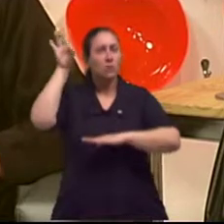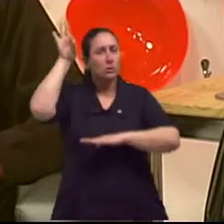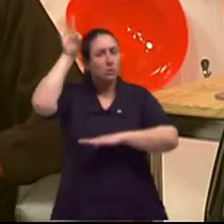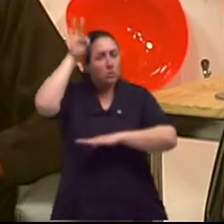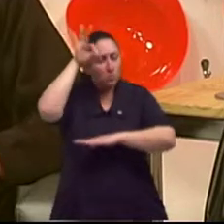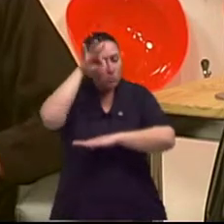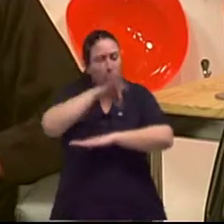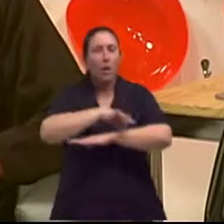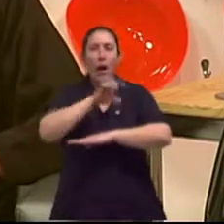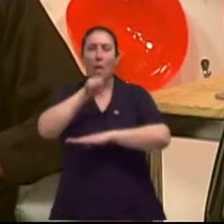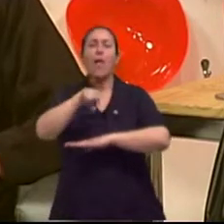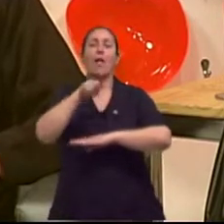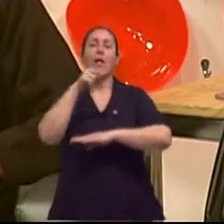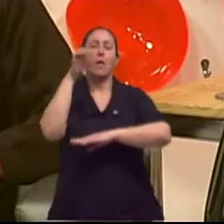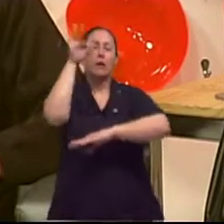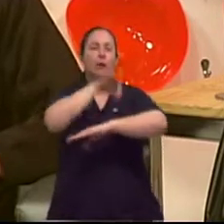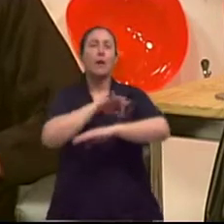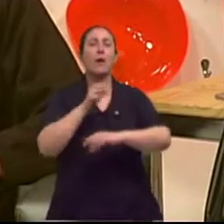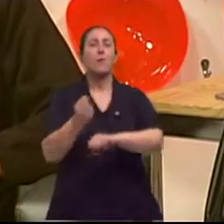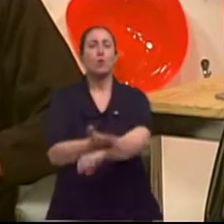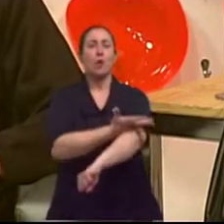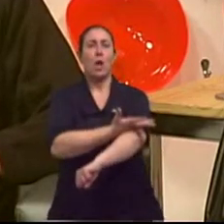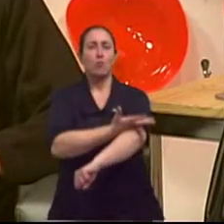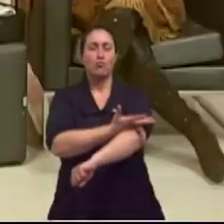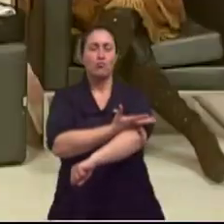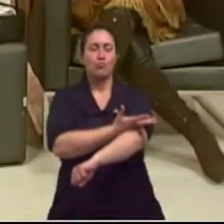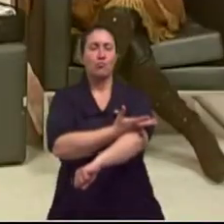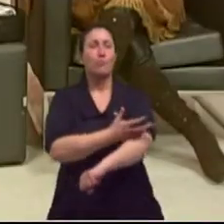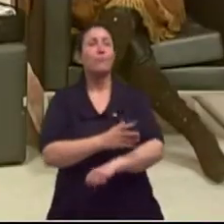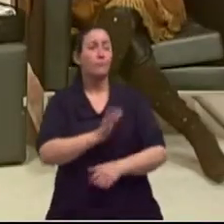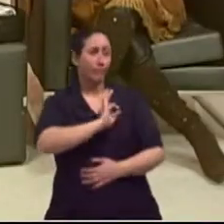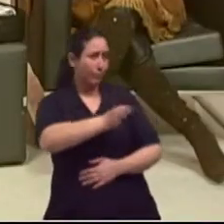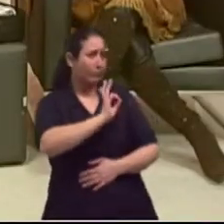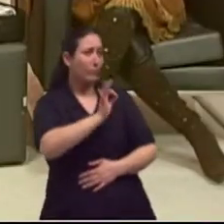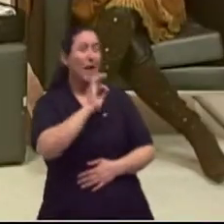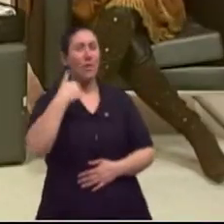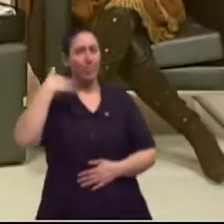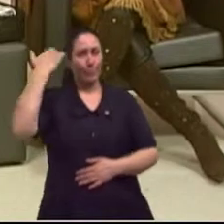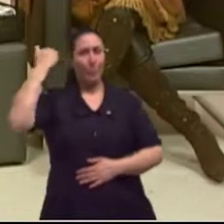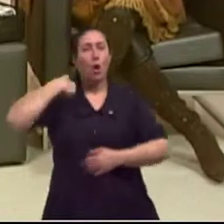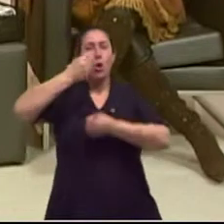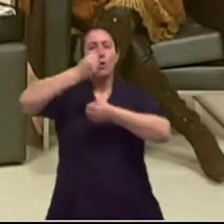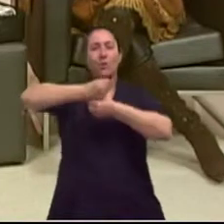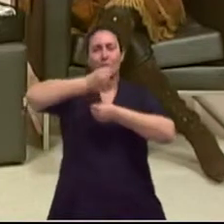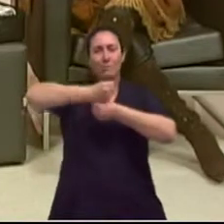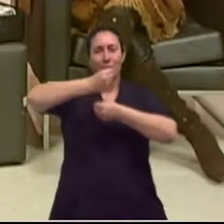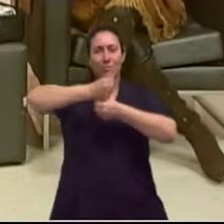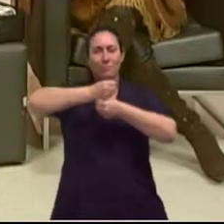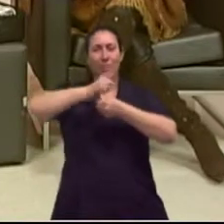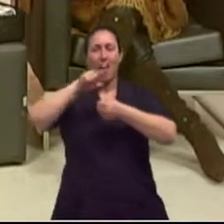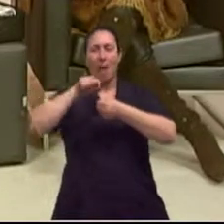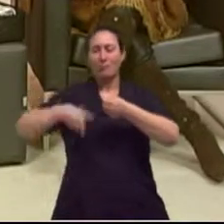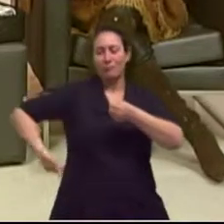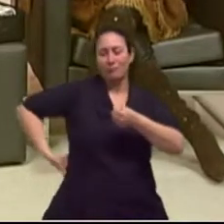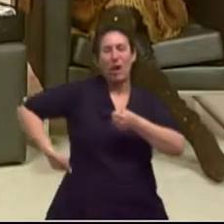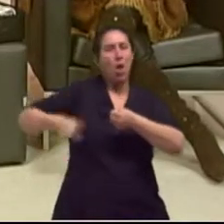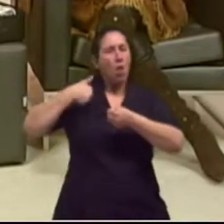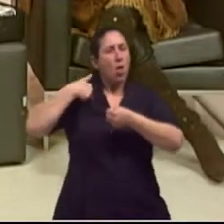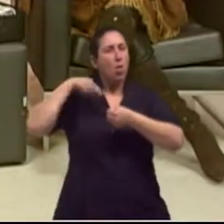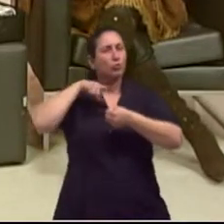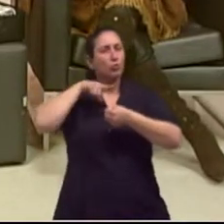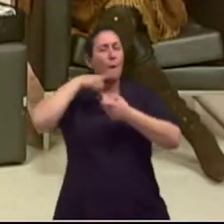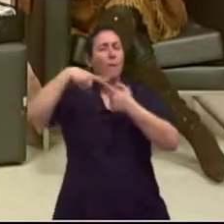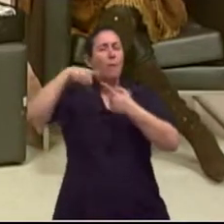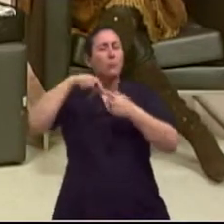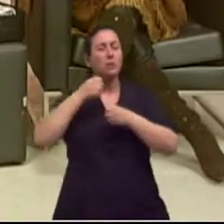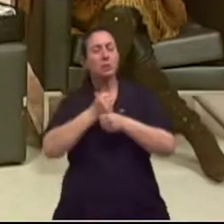voltado para a área emocional. Claro. Claro. Por exemplo, eu tive ciático inflamado. E identifiquei, naquele momento a vida estava difícil, eu não